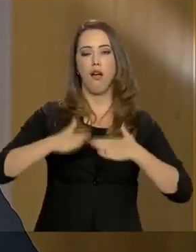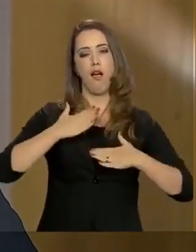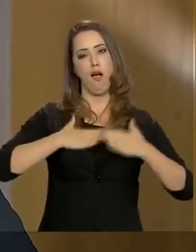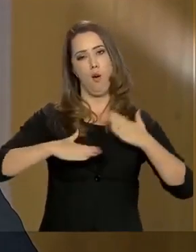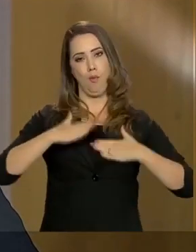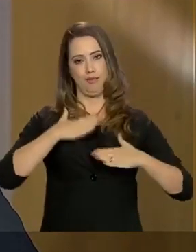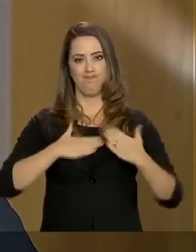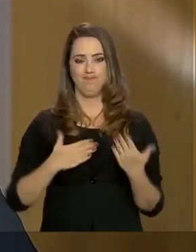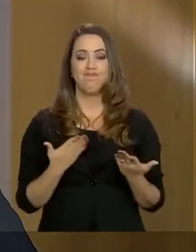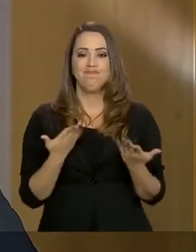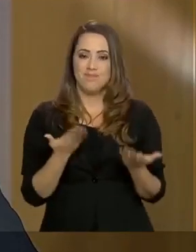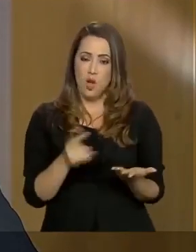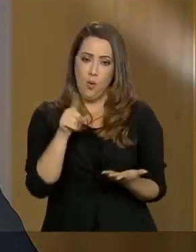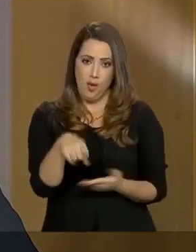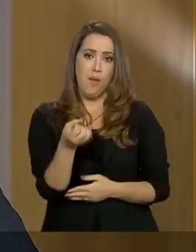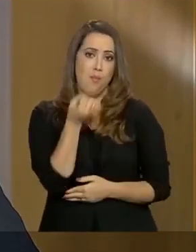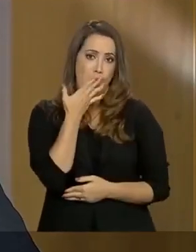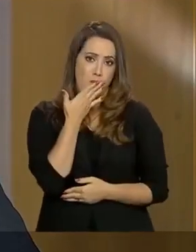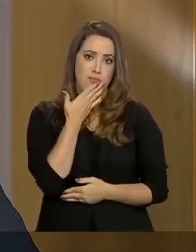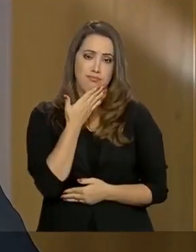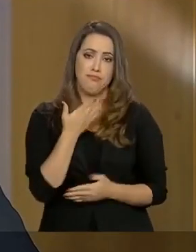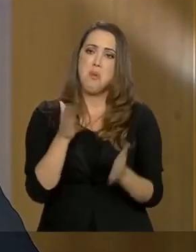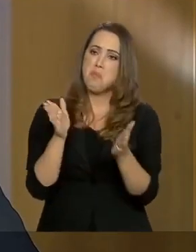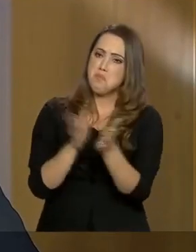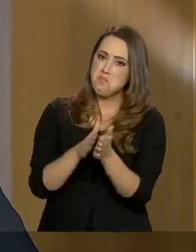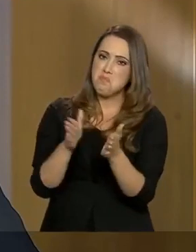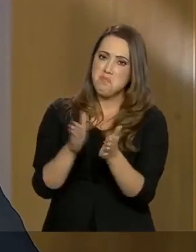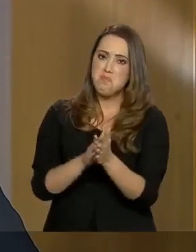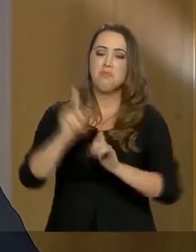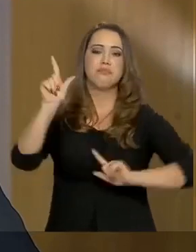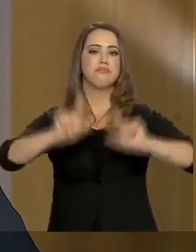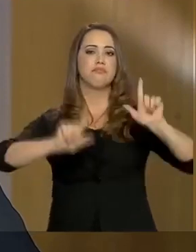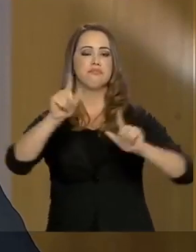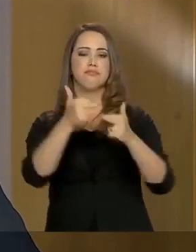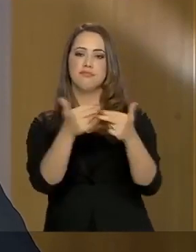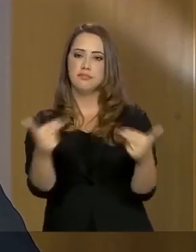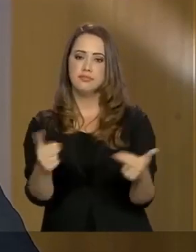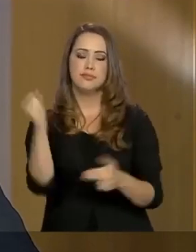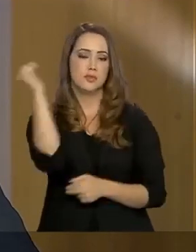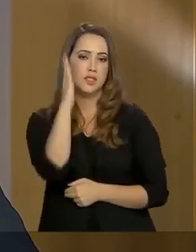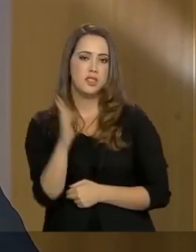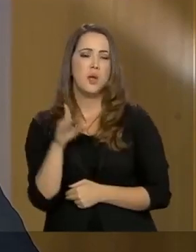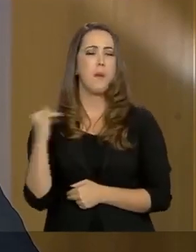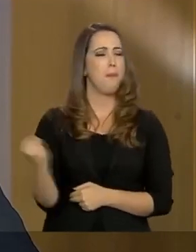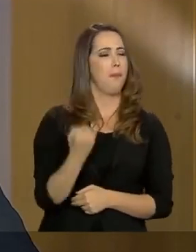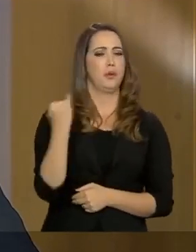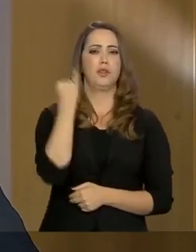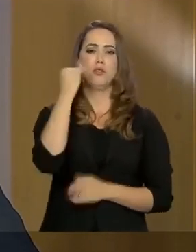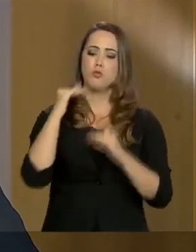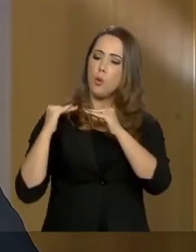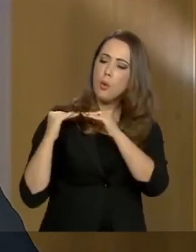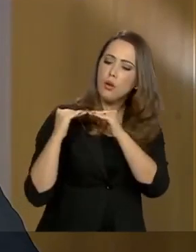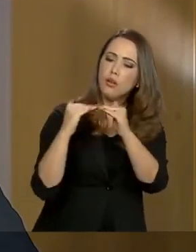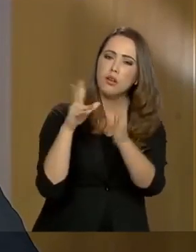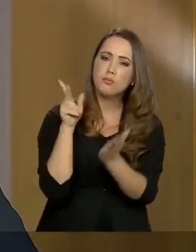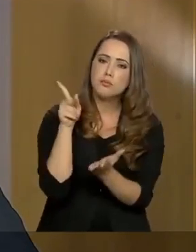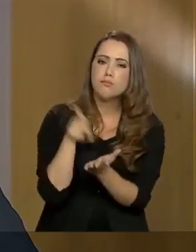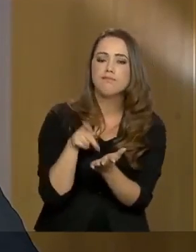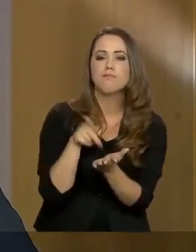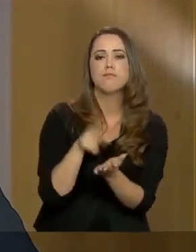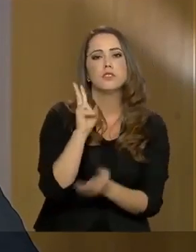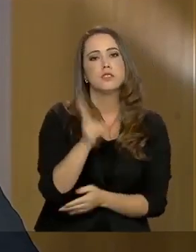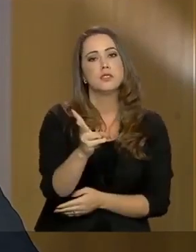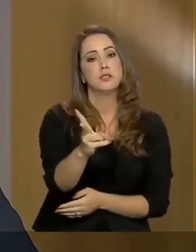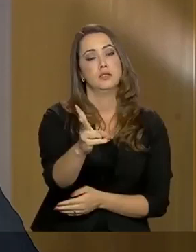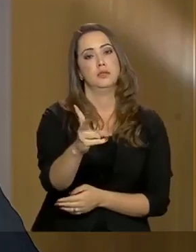tranquilidade. Isso é muito bom. Parabéns, imprensa brasileira. É essencial que o equilíbrio e a verdade